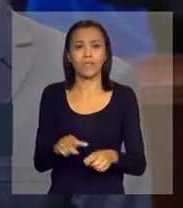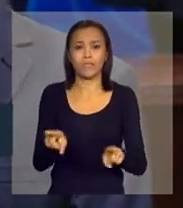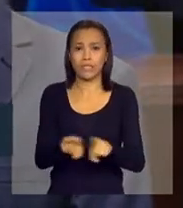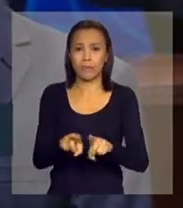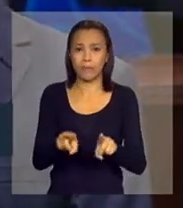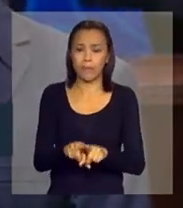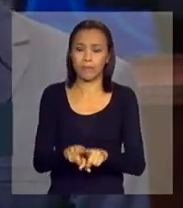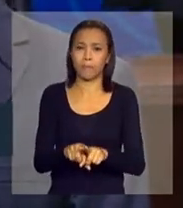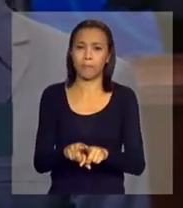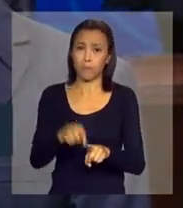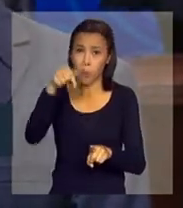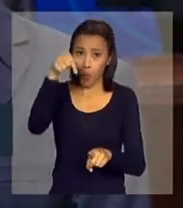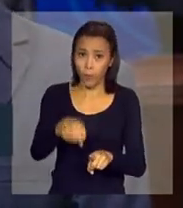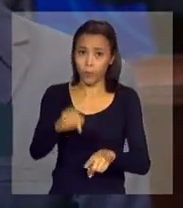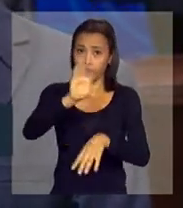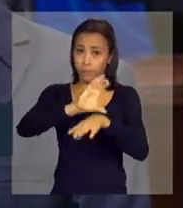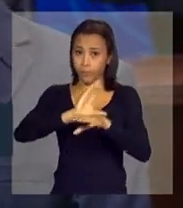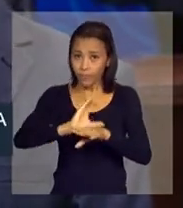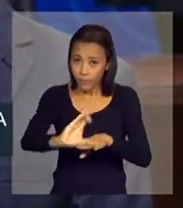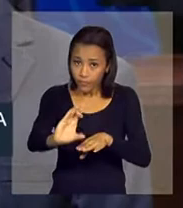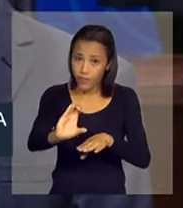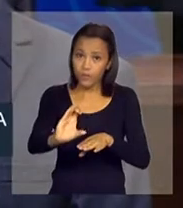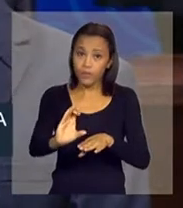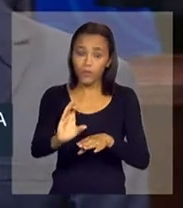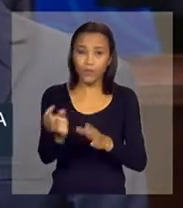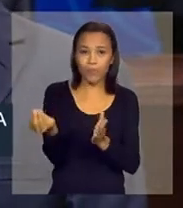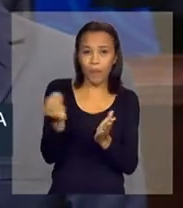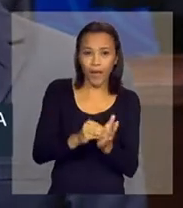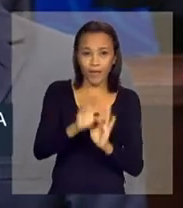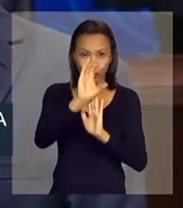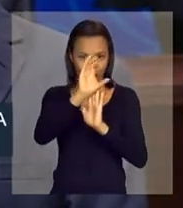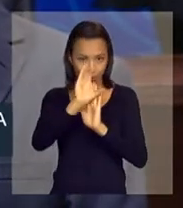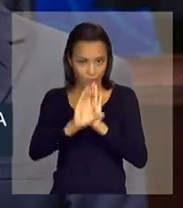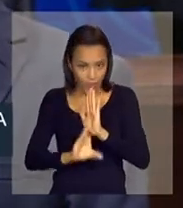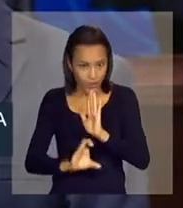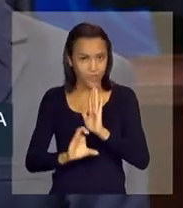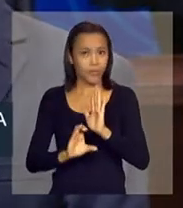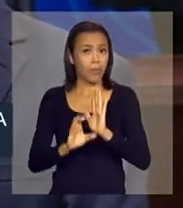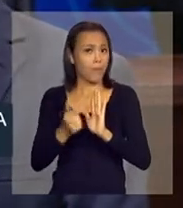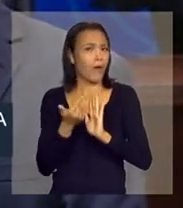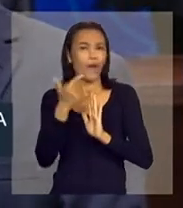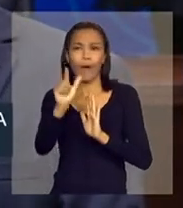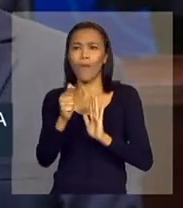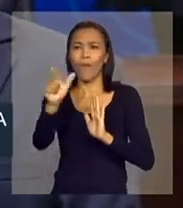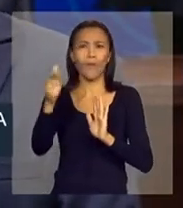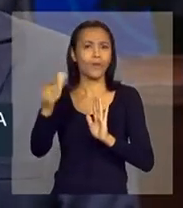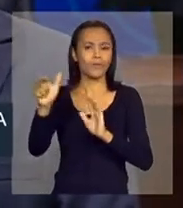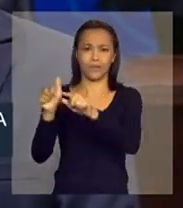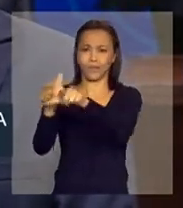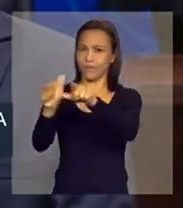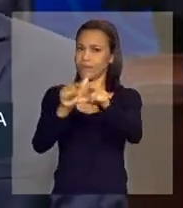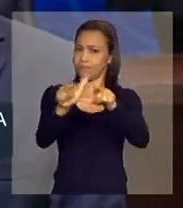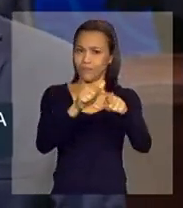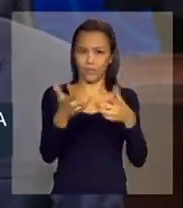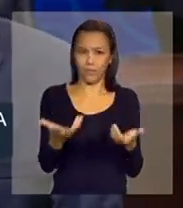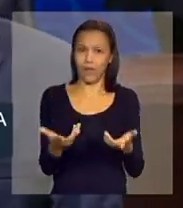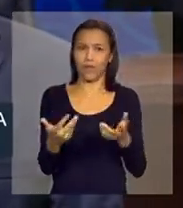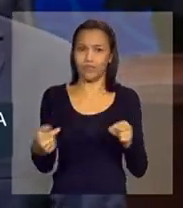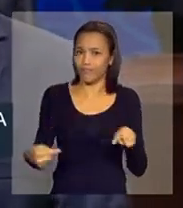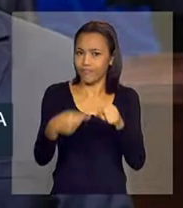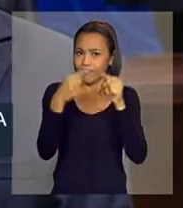esse curso no currículo, credenciais para outras atividades semelhantes.